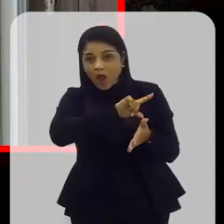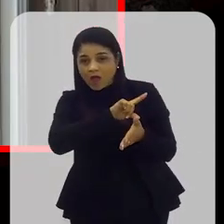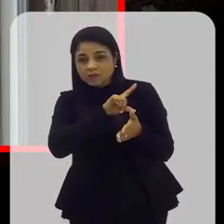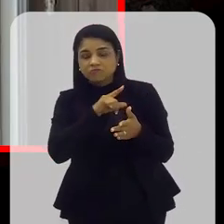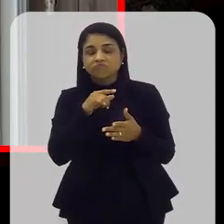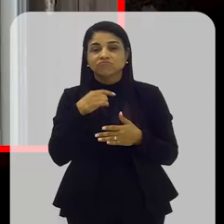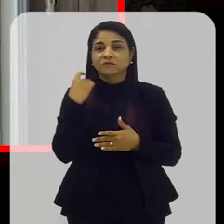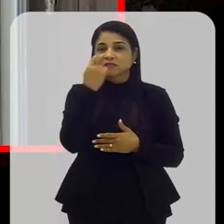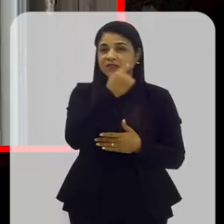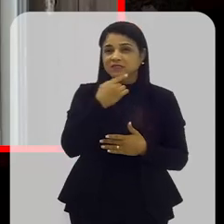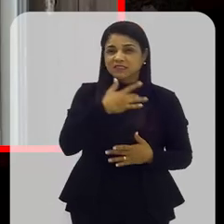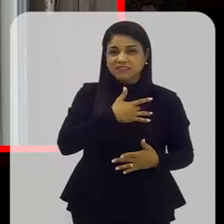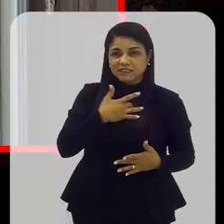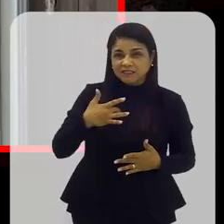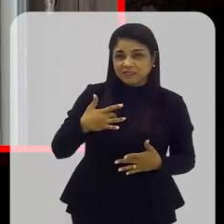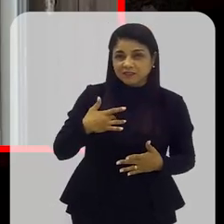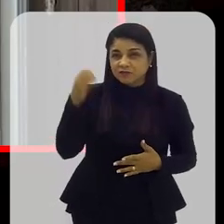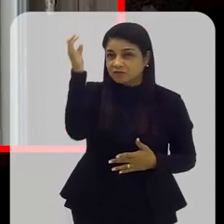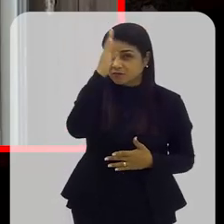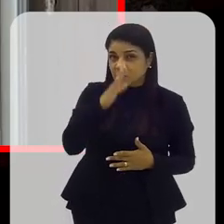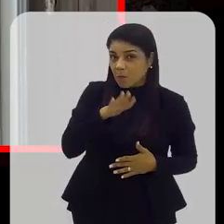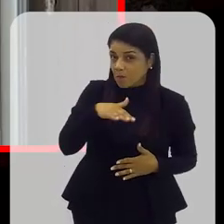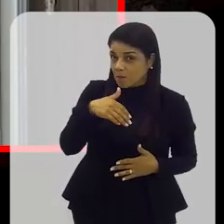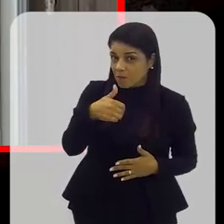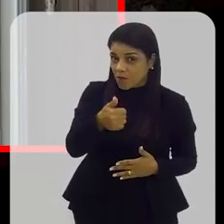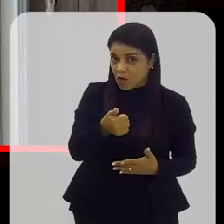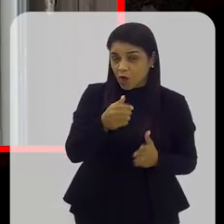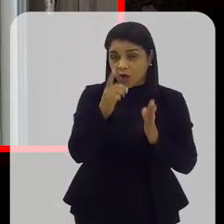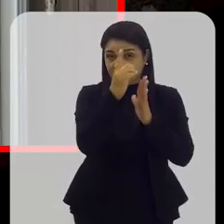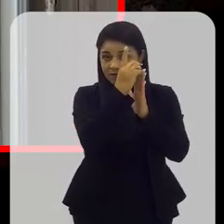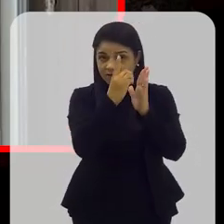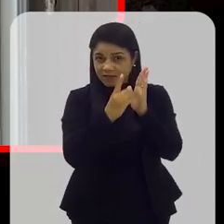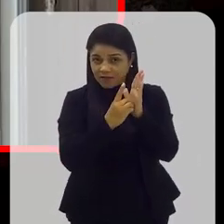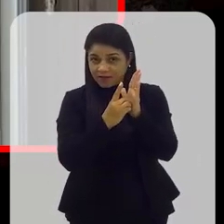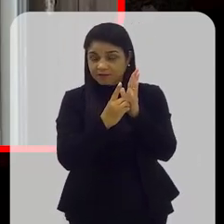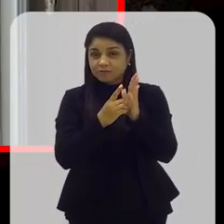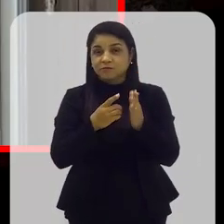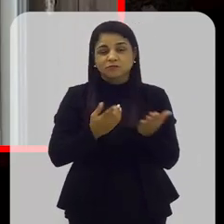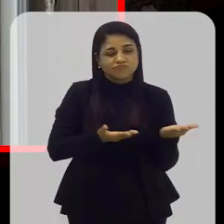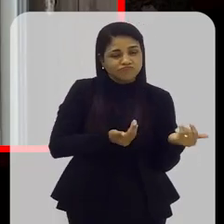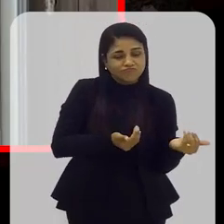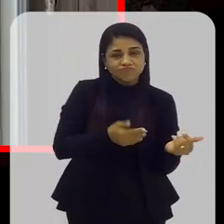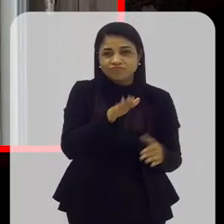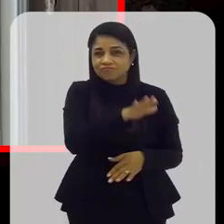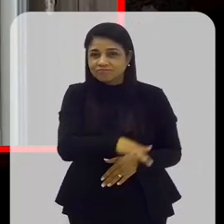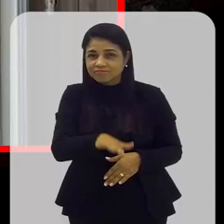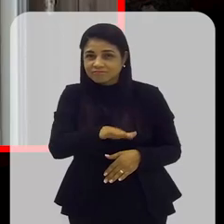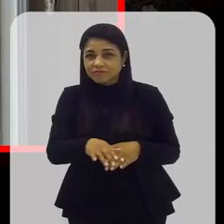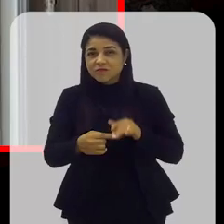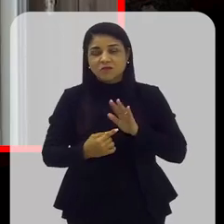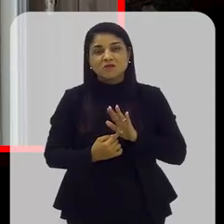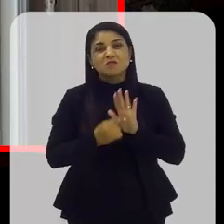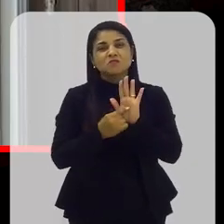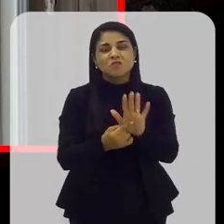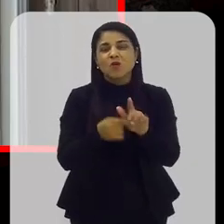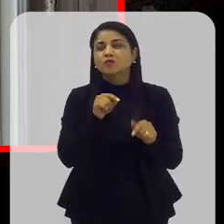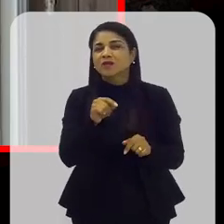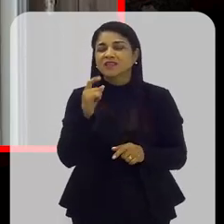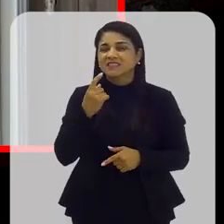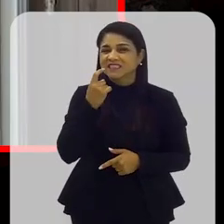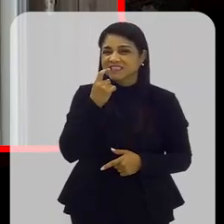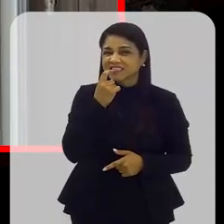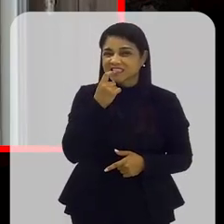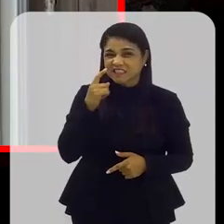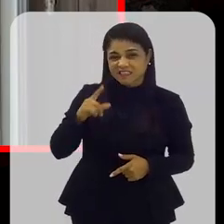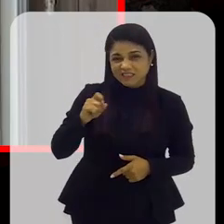bucal dos brasileiros vem melhorando na última década, a maioria das crianças e adolescentes ainda apresentam dentes cariados e